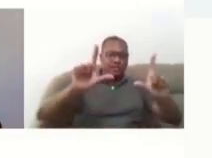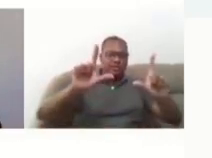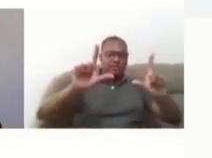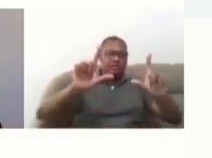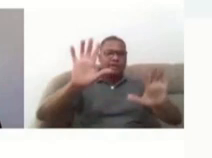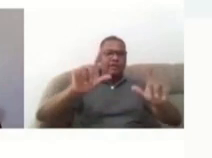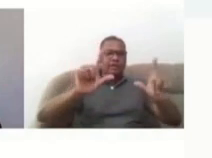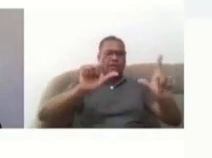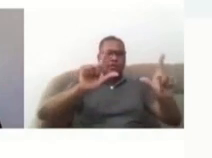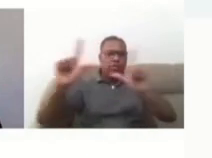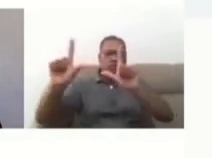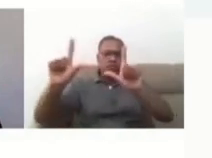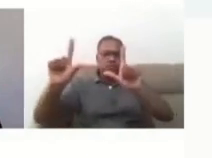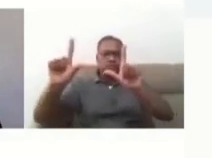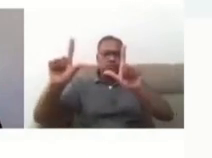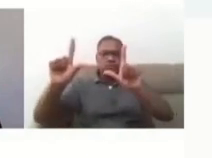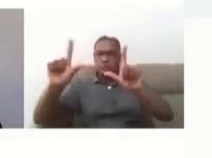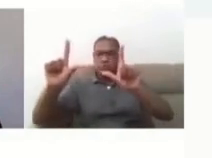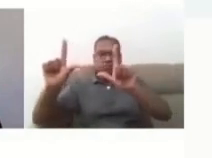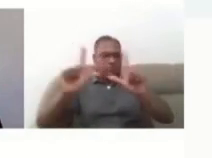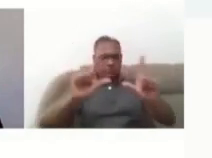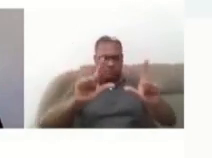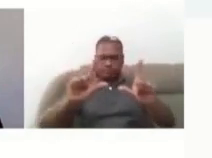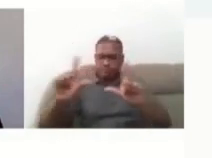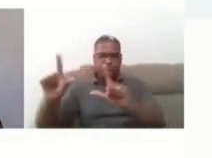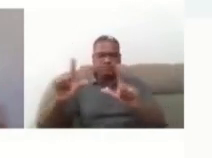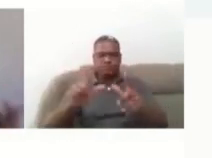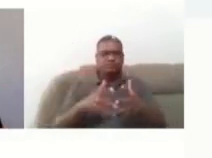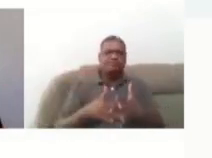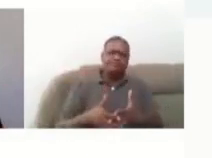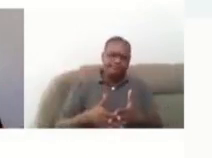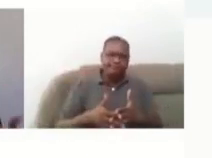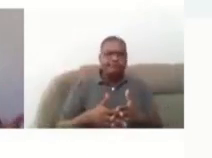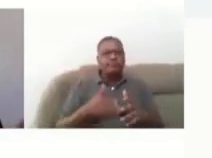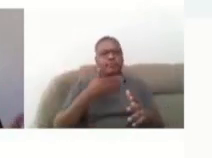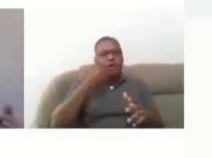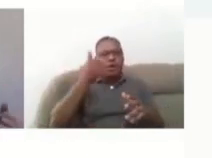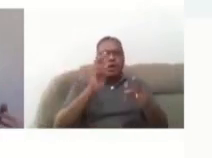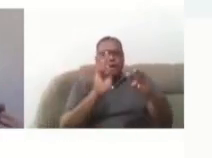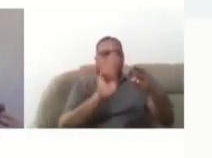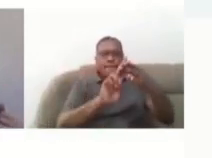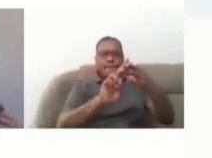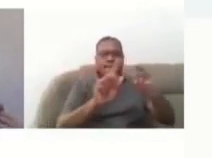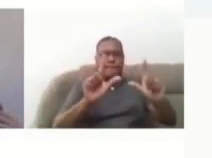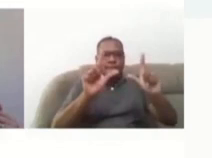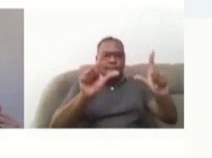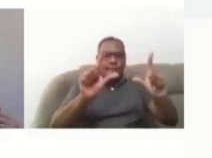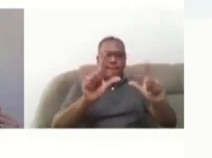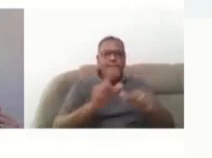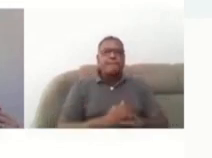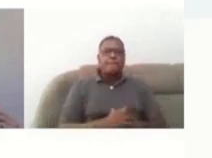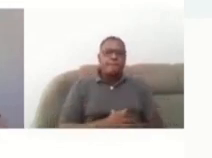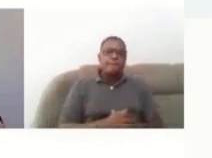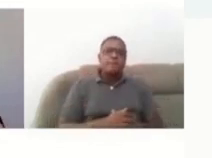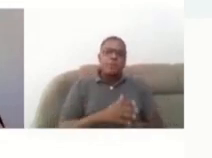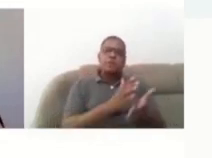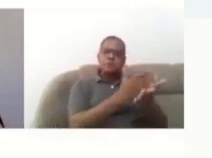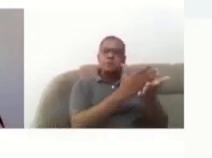lá para o intérprete não ficar mudando de lugar, mas, segundo os usuários, apresenta essa boa navegação.